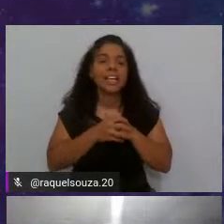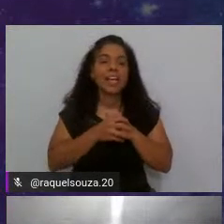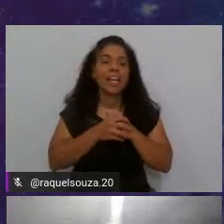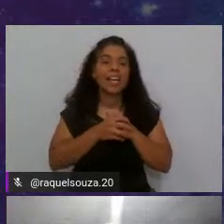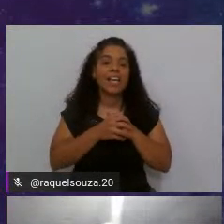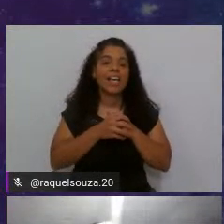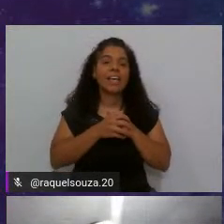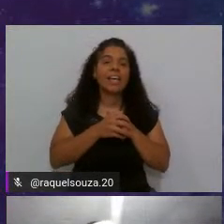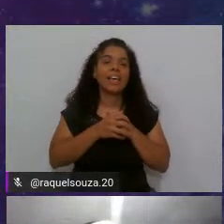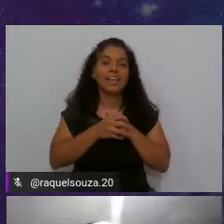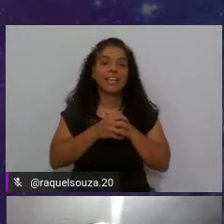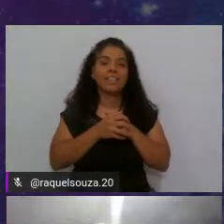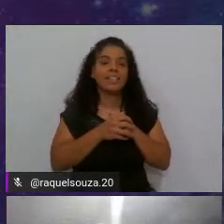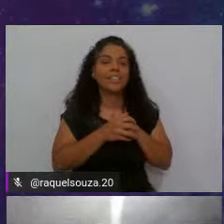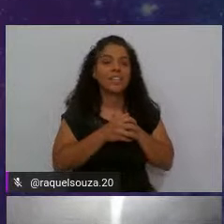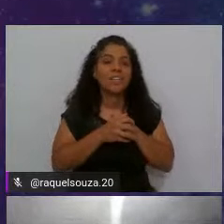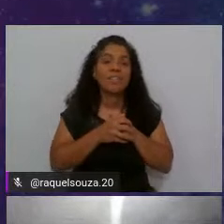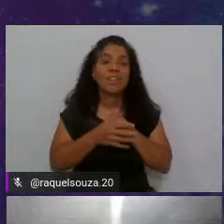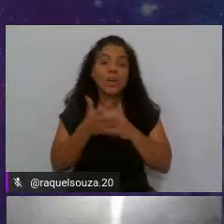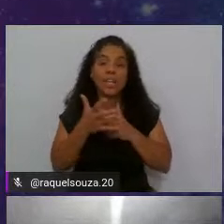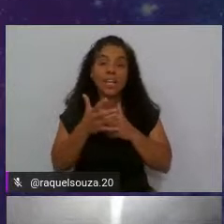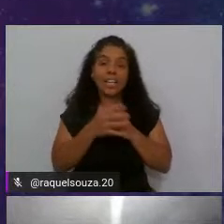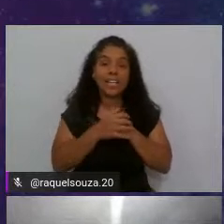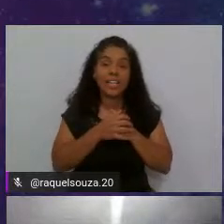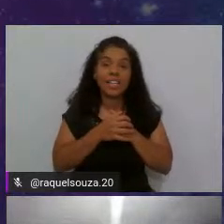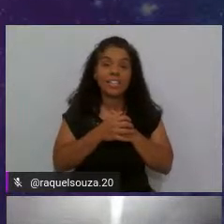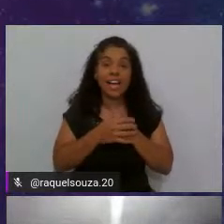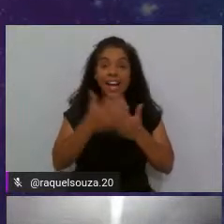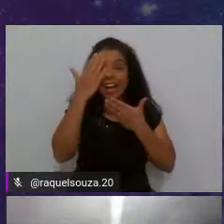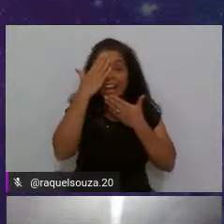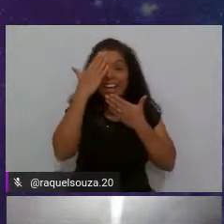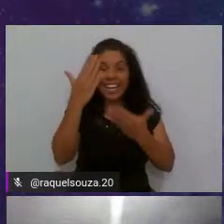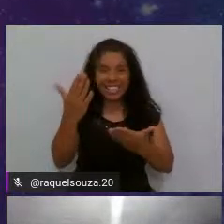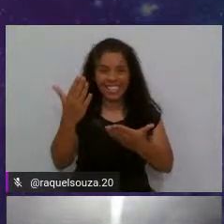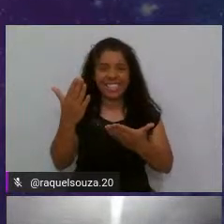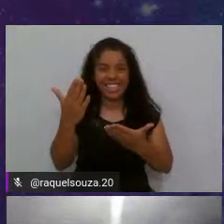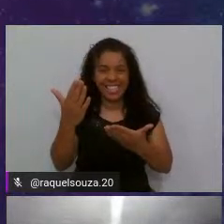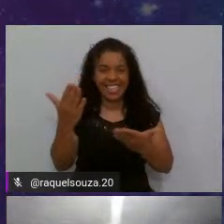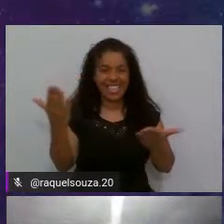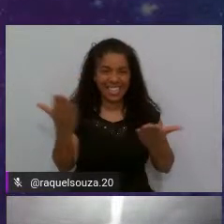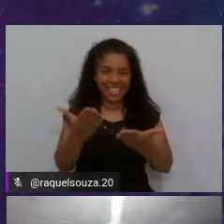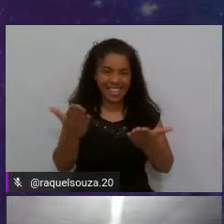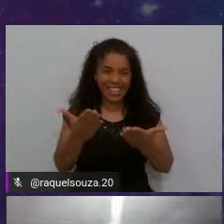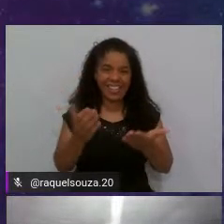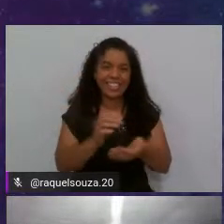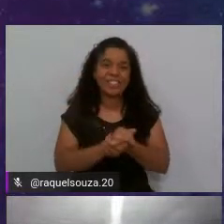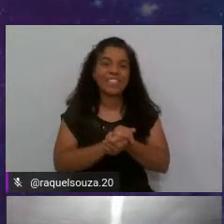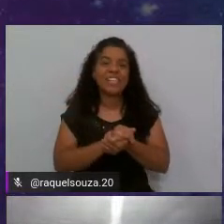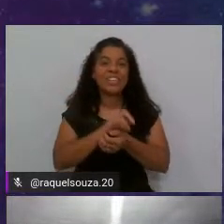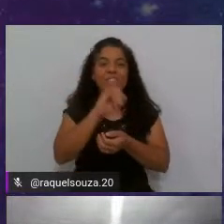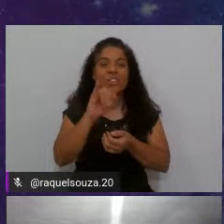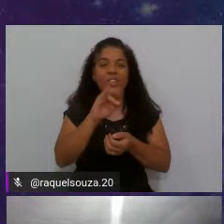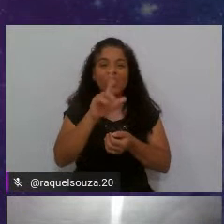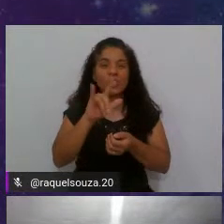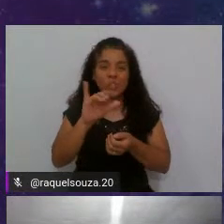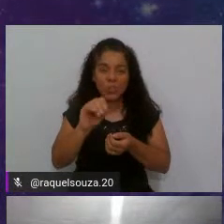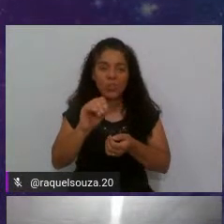eu queria agradecer agora o Júlio de Lima